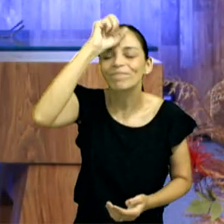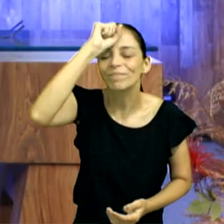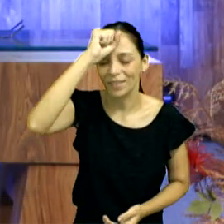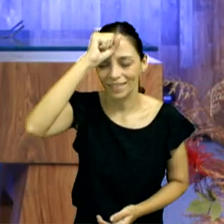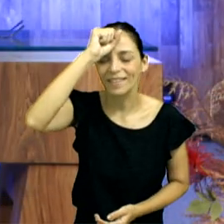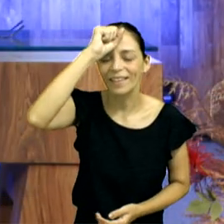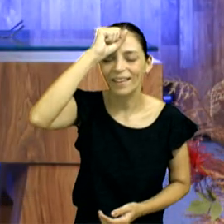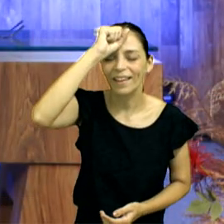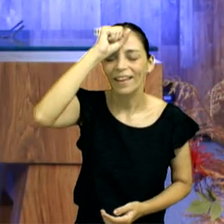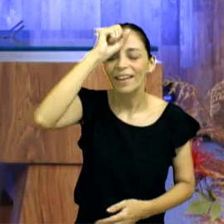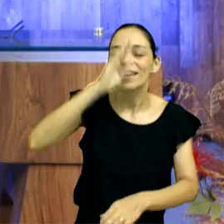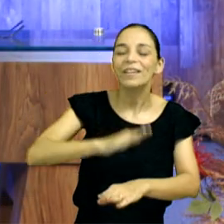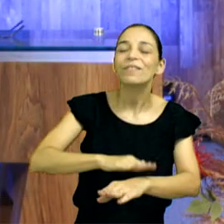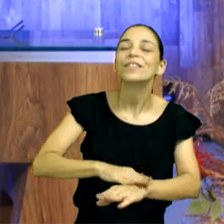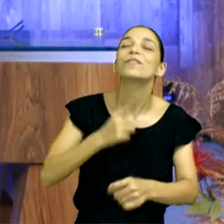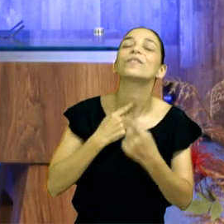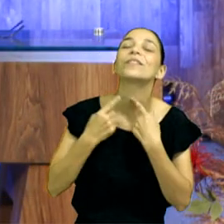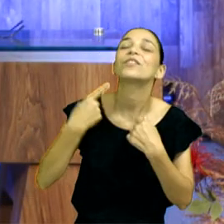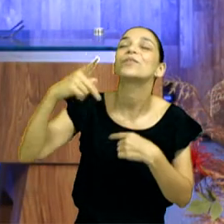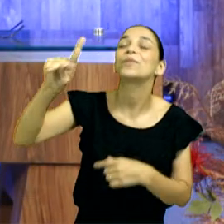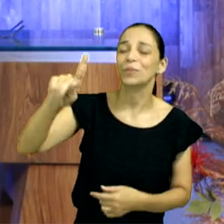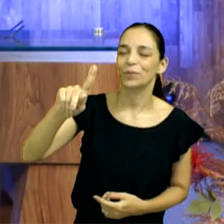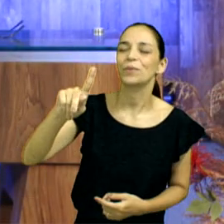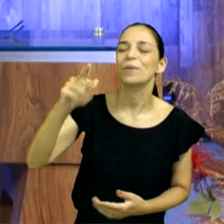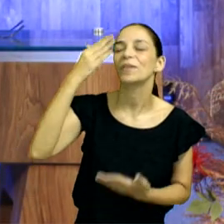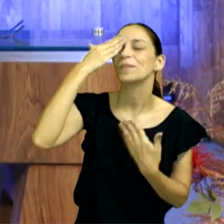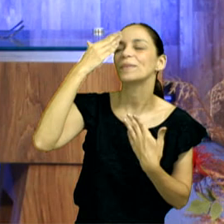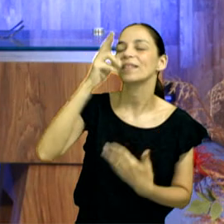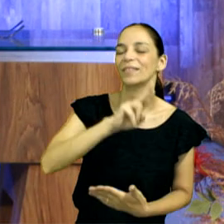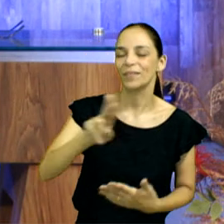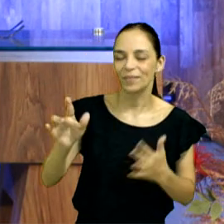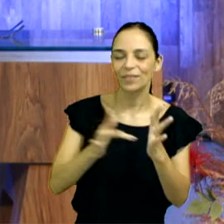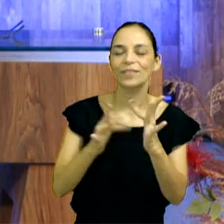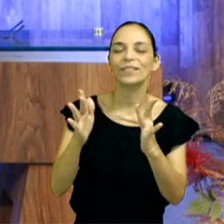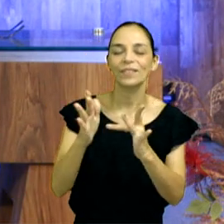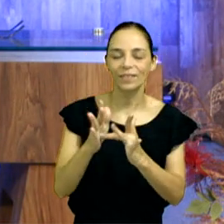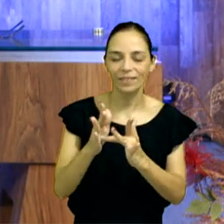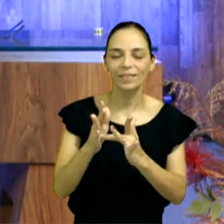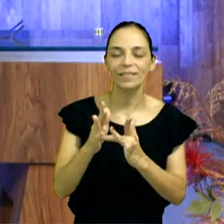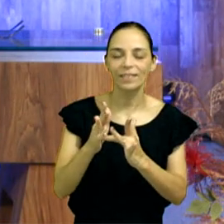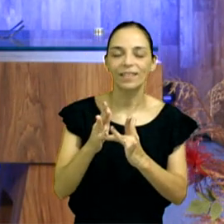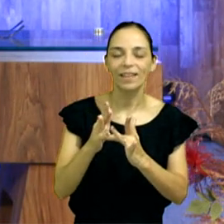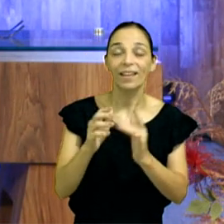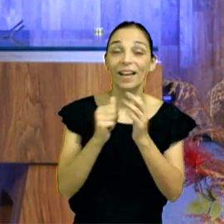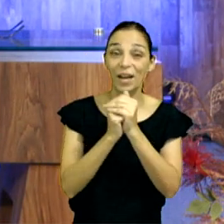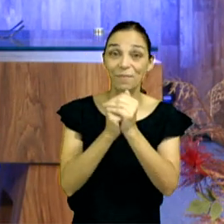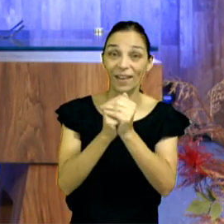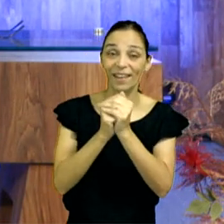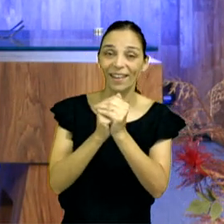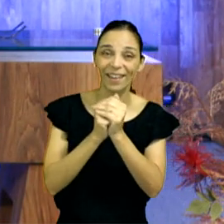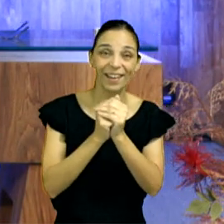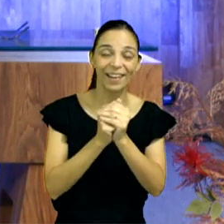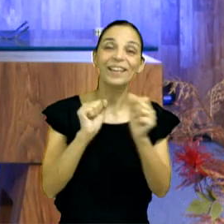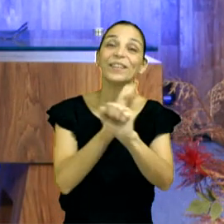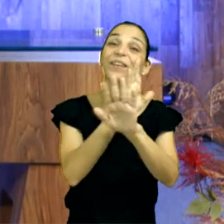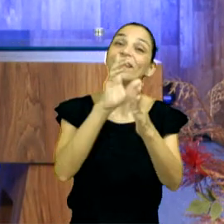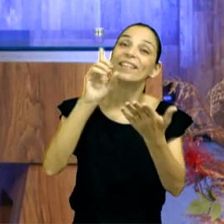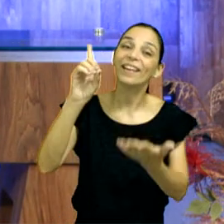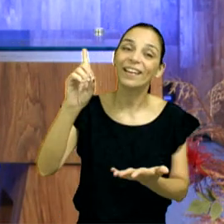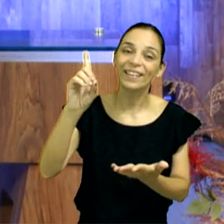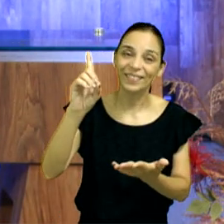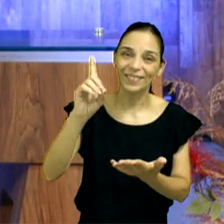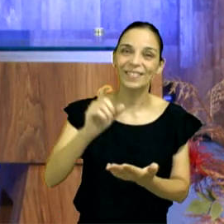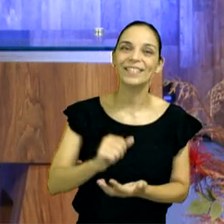Escolhemos fazer a tua vontade, Senhor. Muito obrigado. Em nome de Jesus. Amém. Glória a Deus.